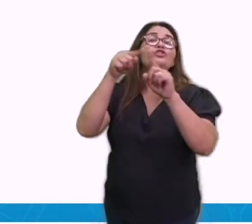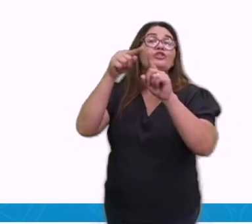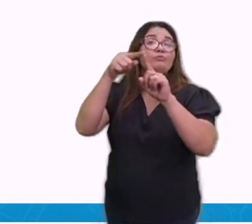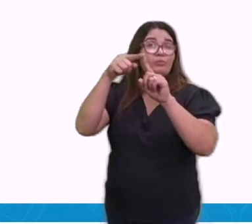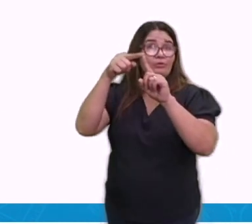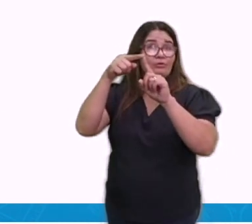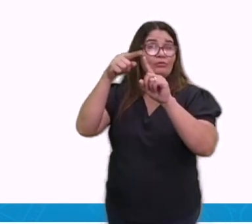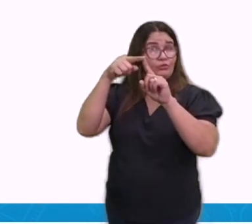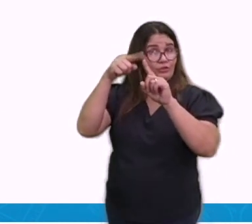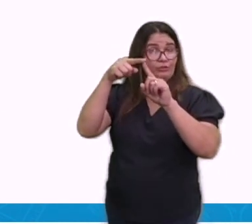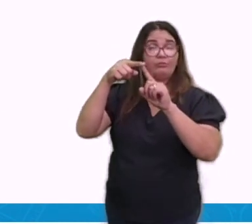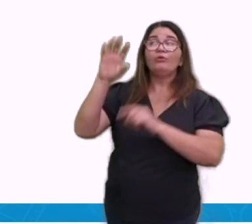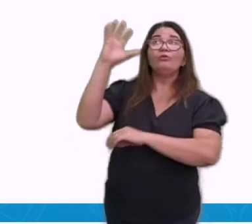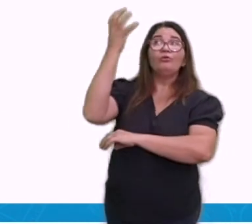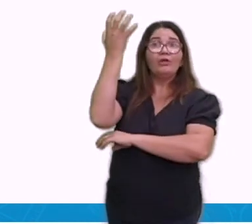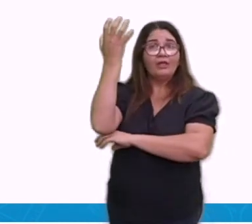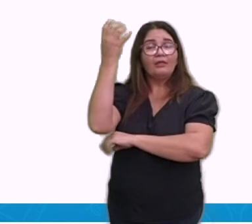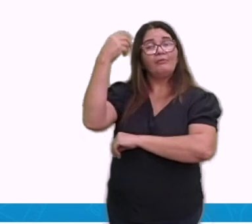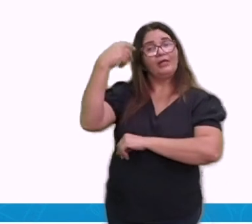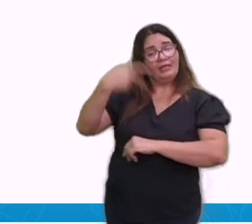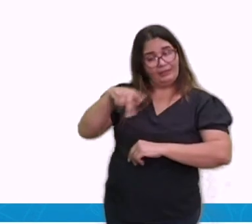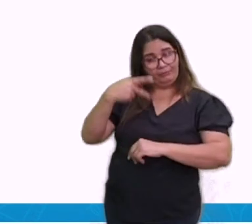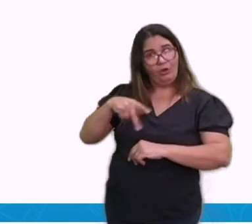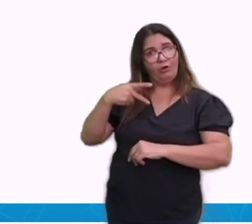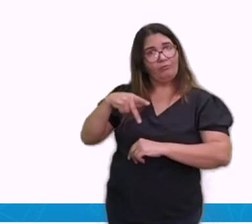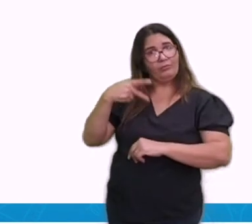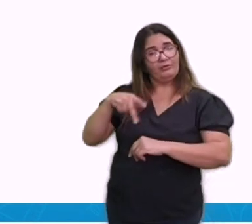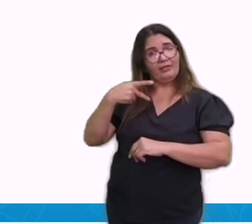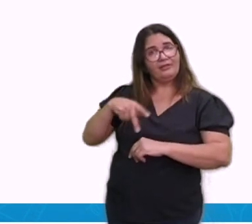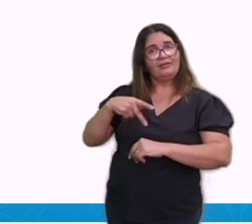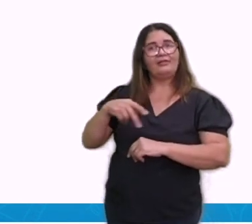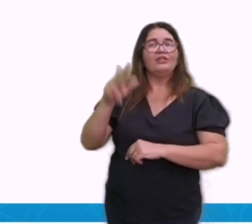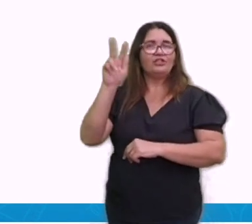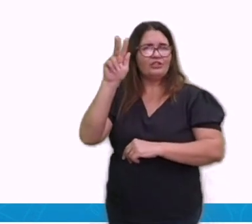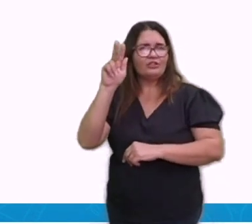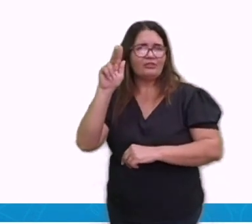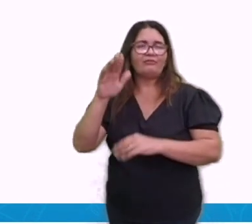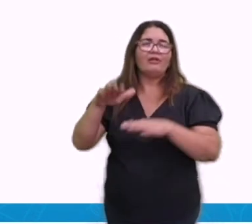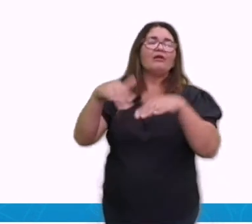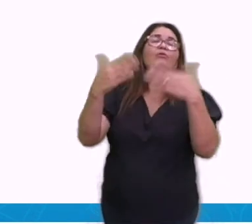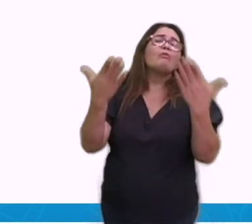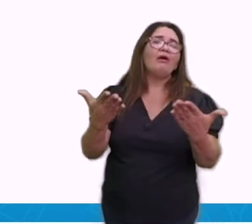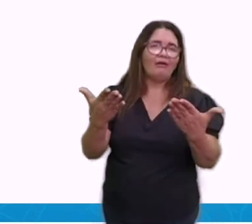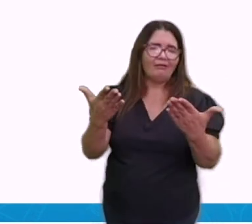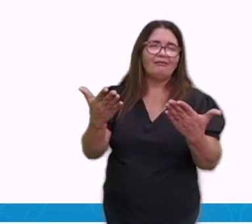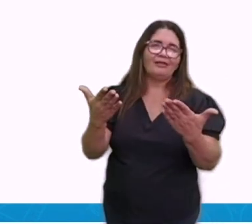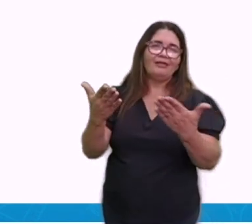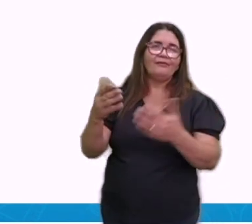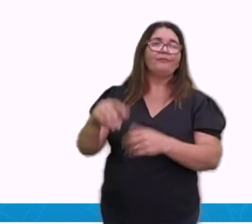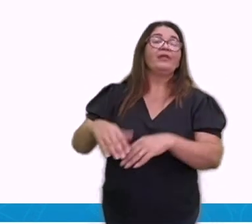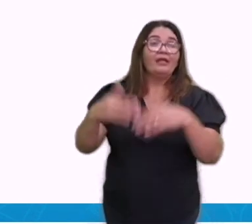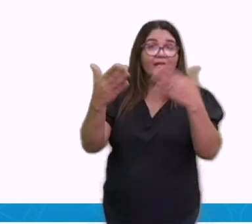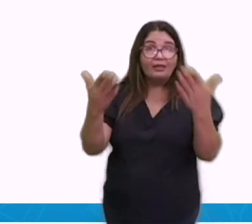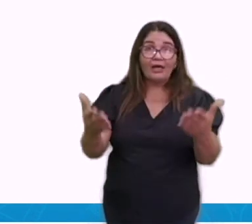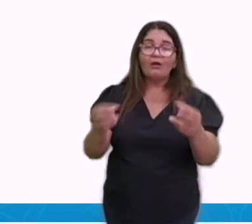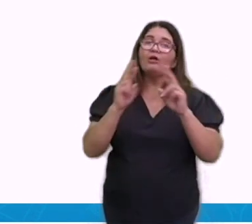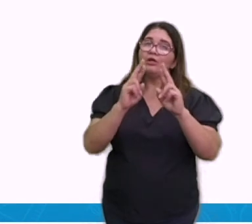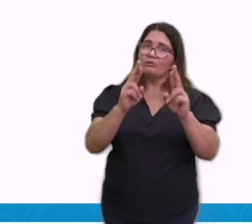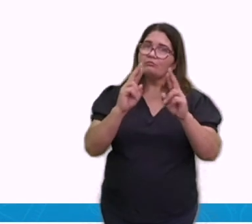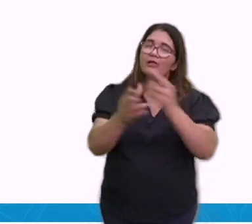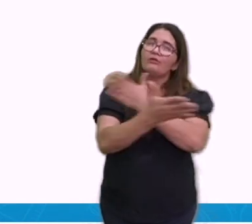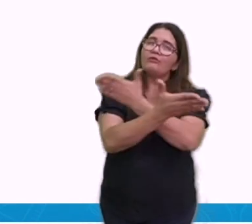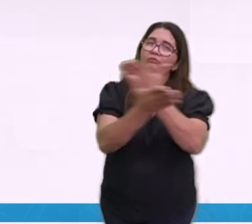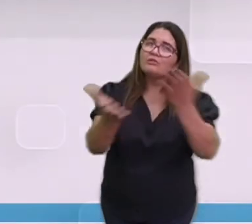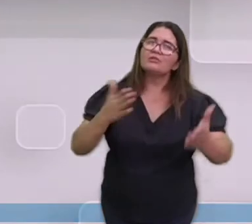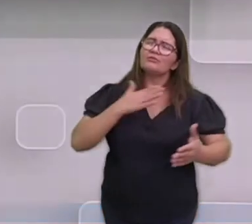clima. Além disso, você vai pesquisar as características que prevalecem nesse clima. Espero que vocês tenham